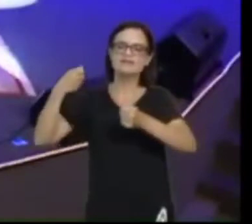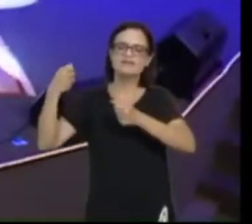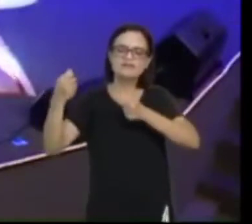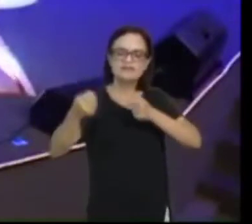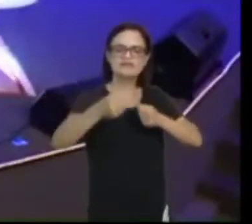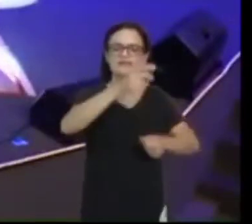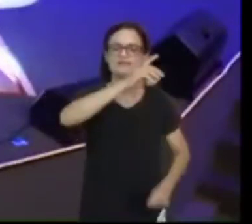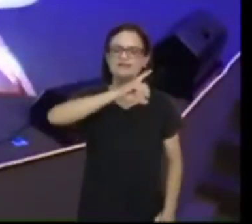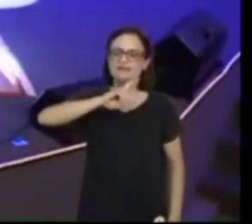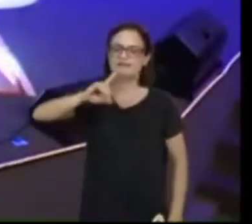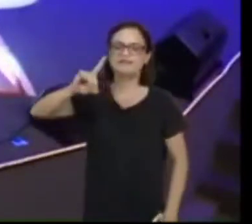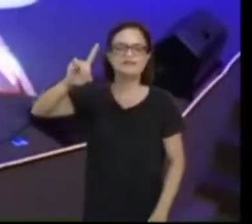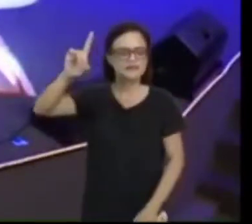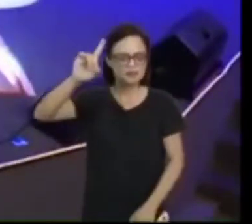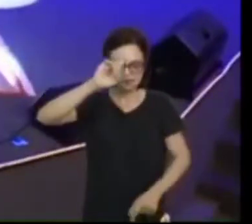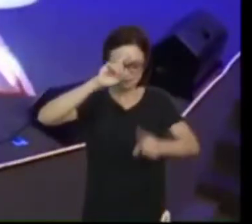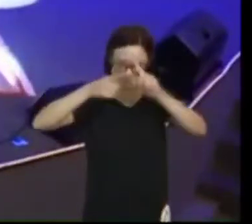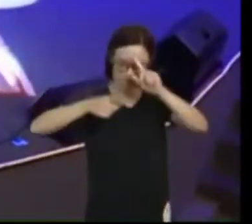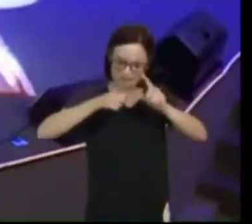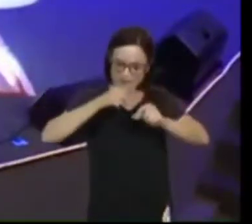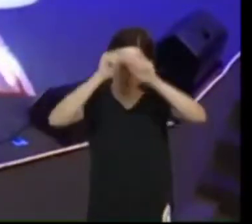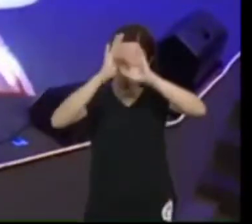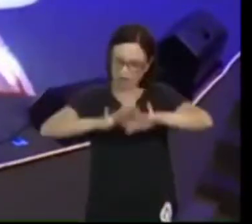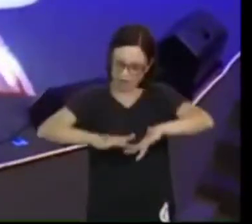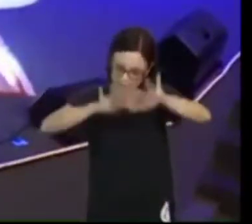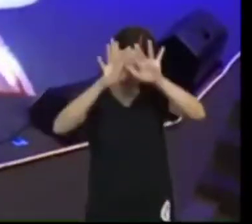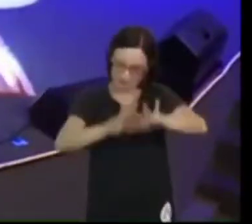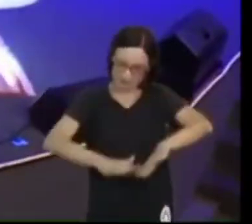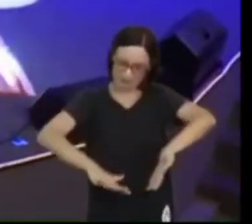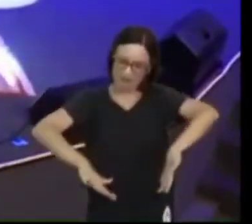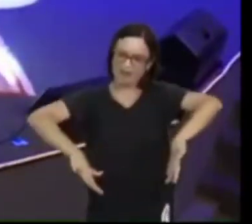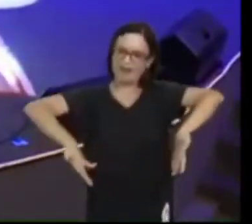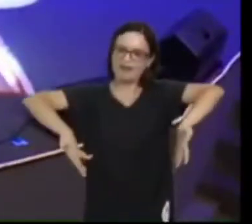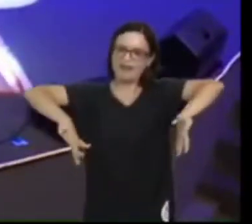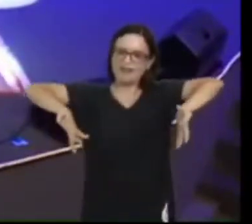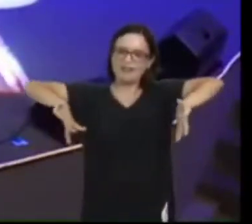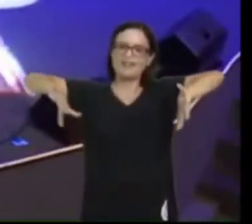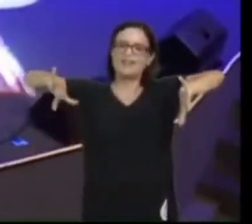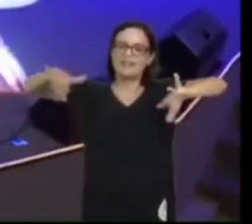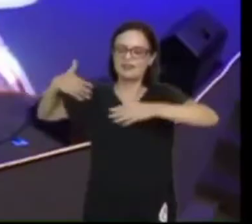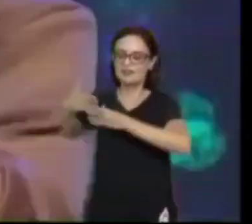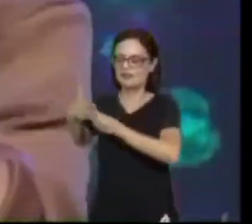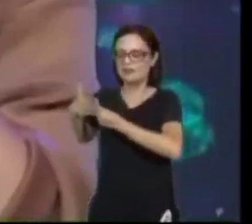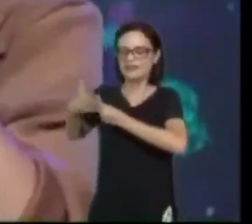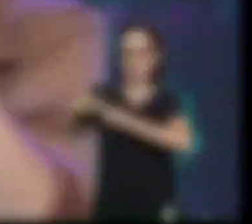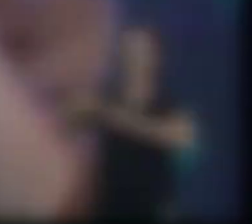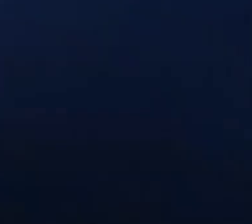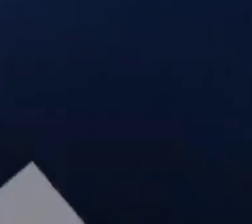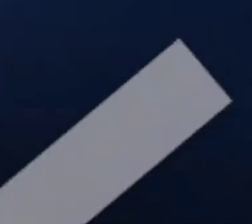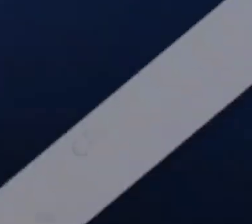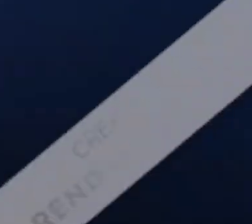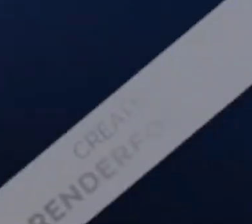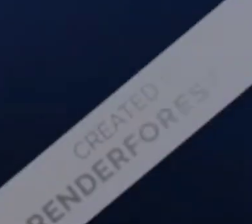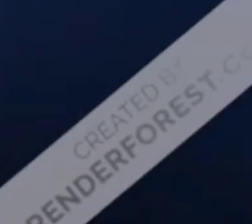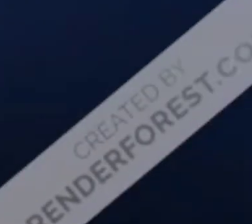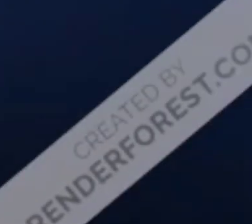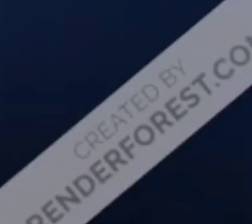Música E as águas que me soparam